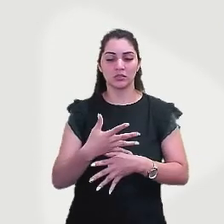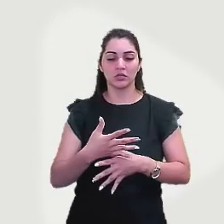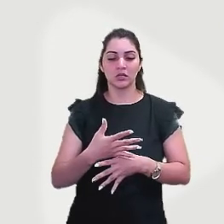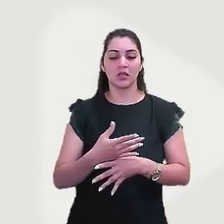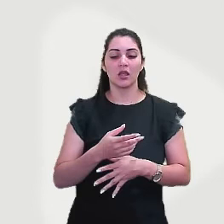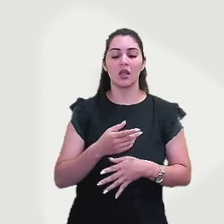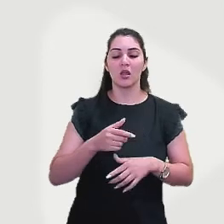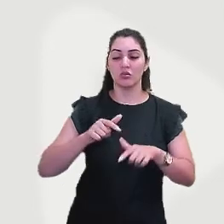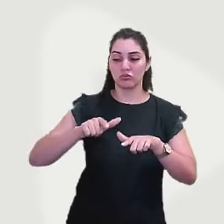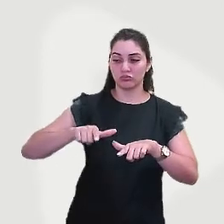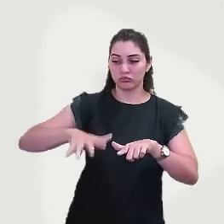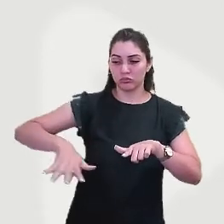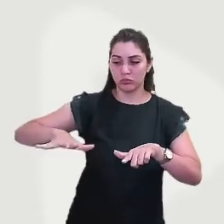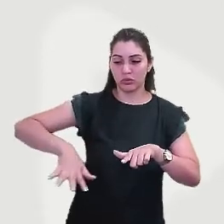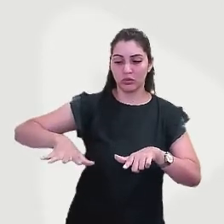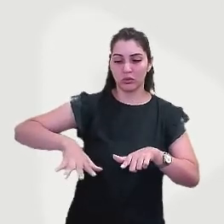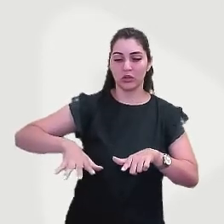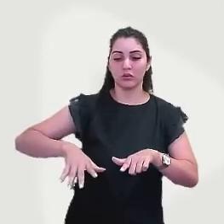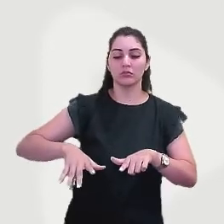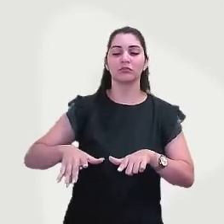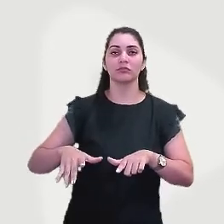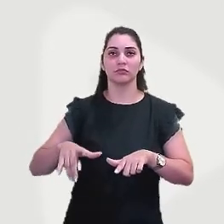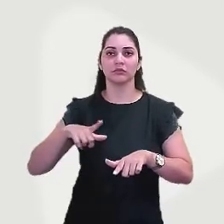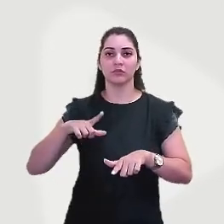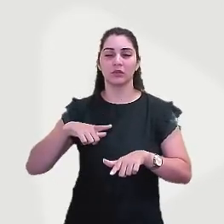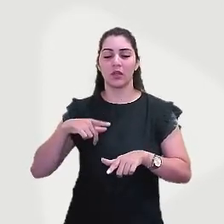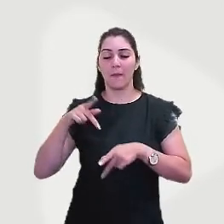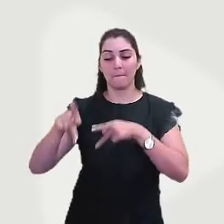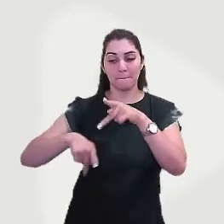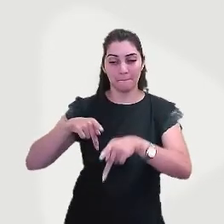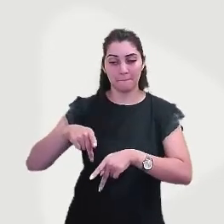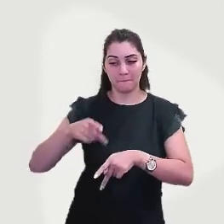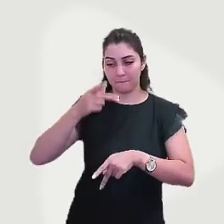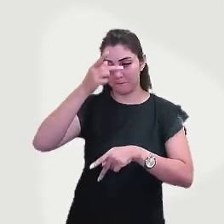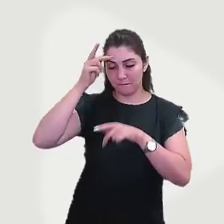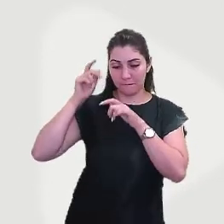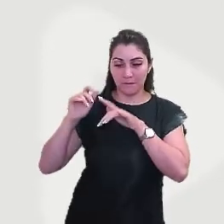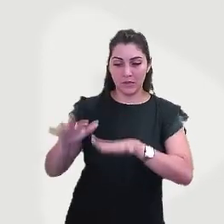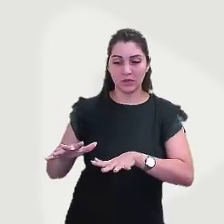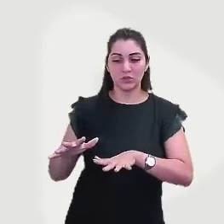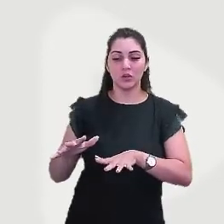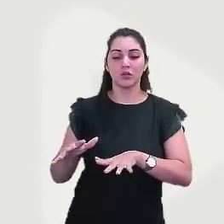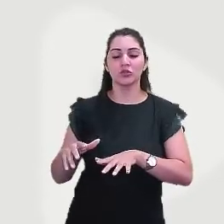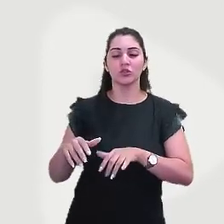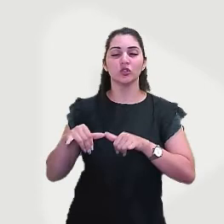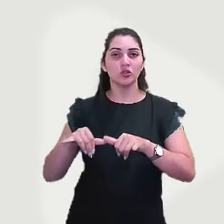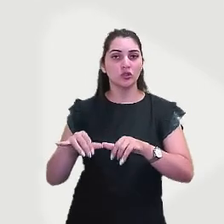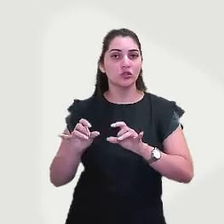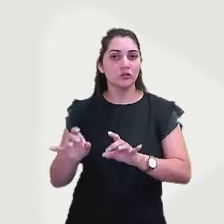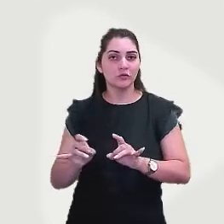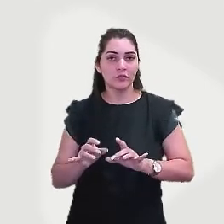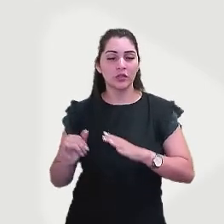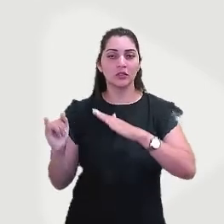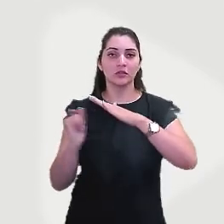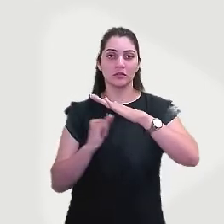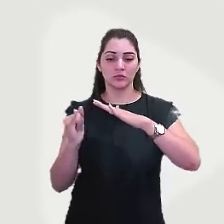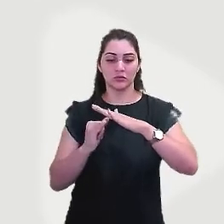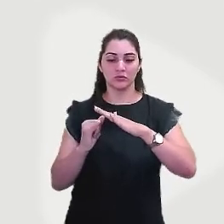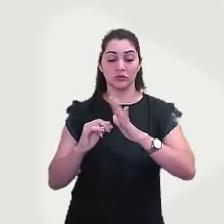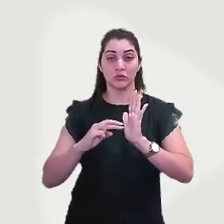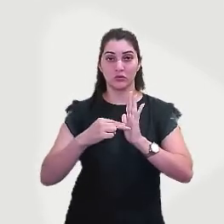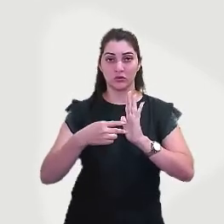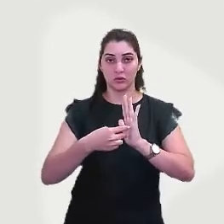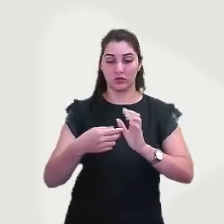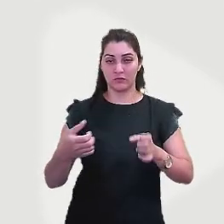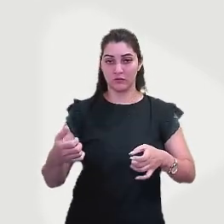povoada, onde se agrupam zonas residenciais, comerciais e industriais. O significado de cidade,